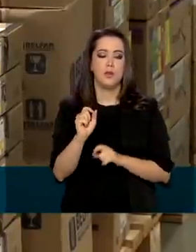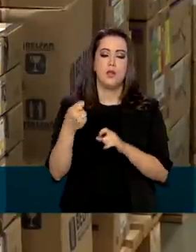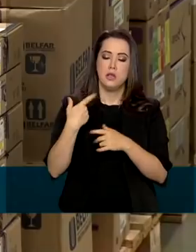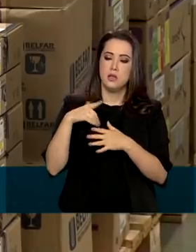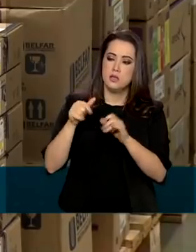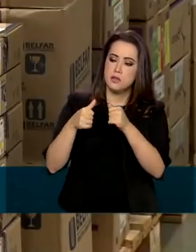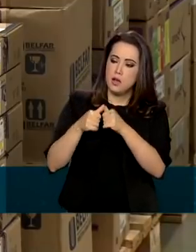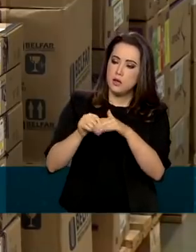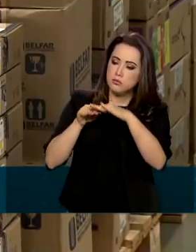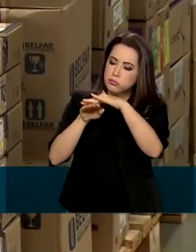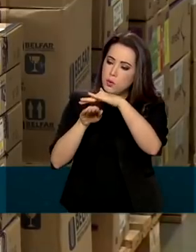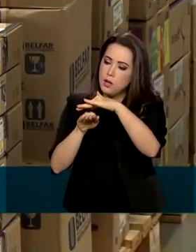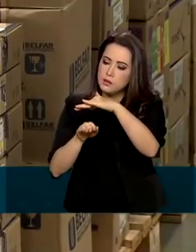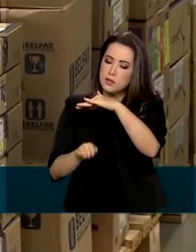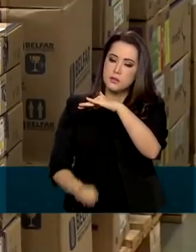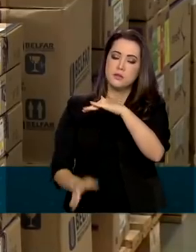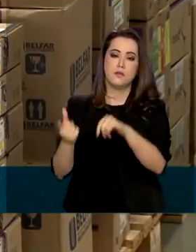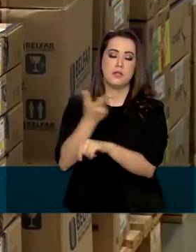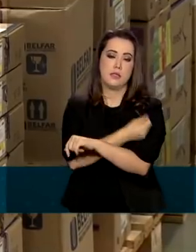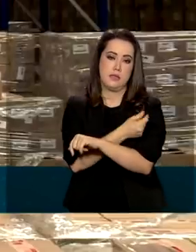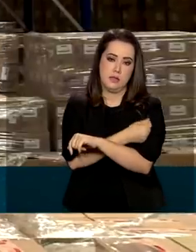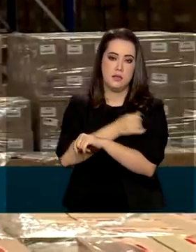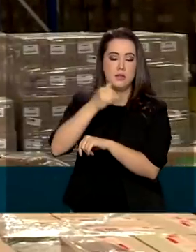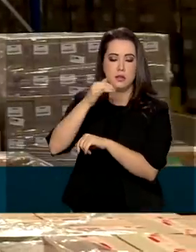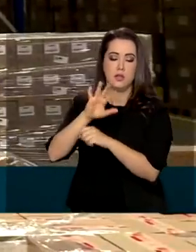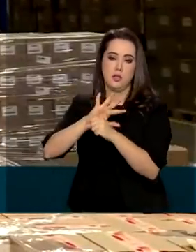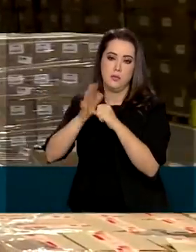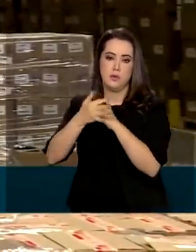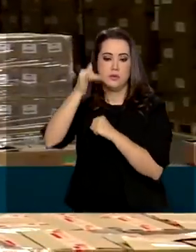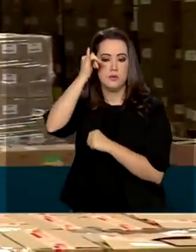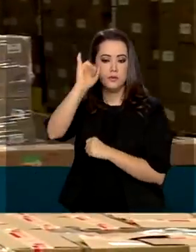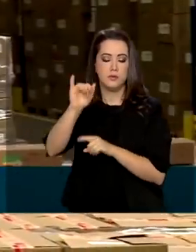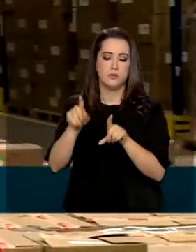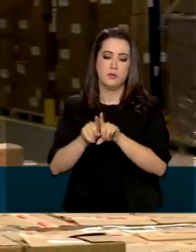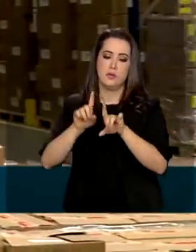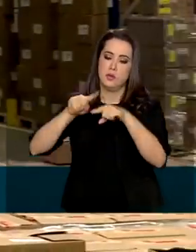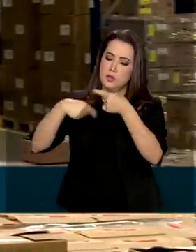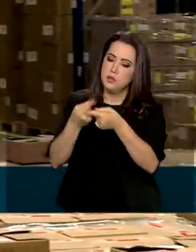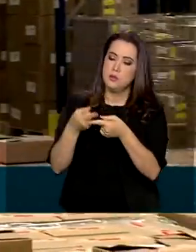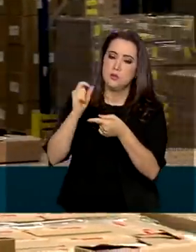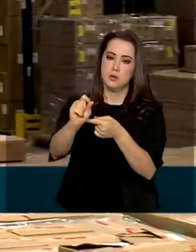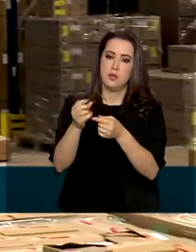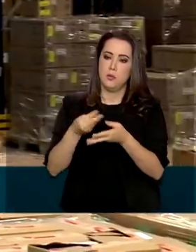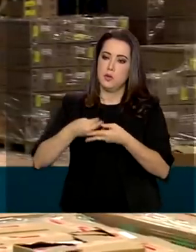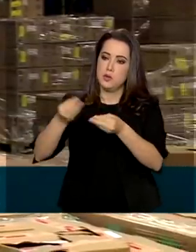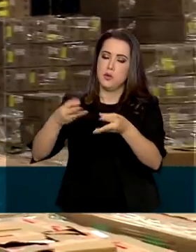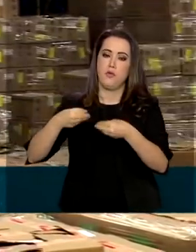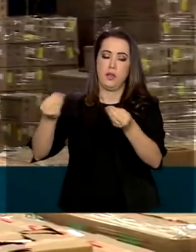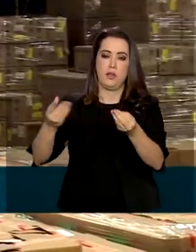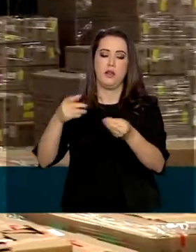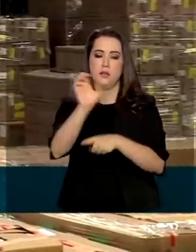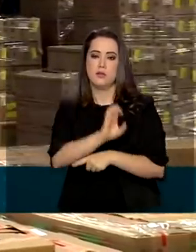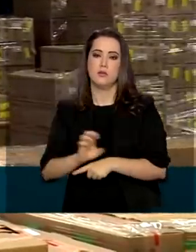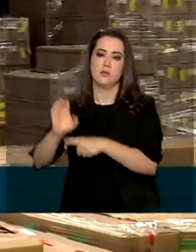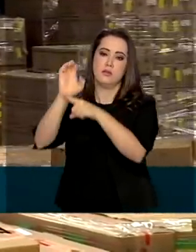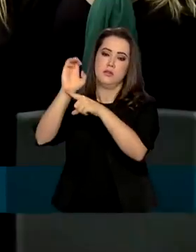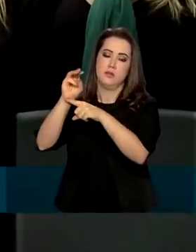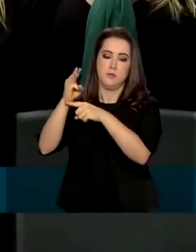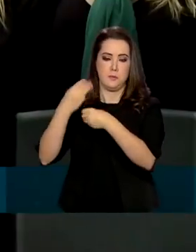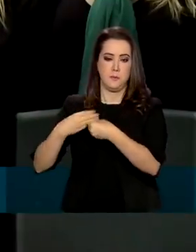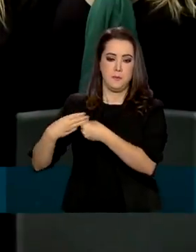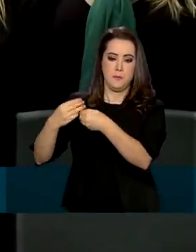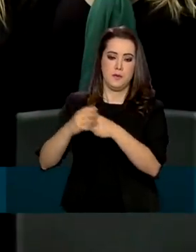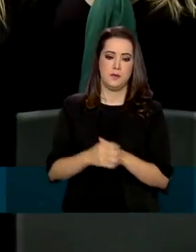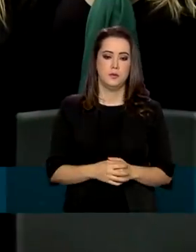vão ficar as vacinas contra a Covid-19, que depois serão distribuídas a estados e municípios.